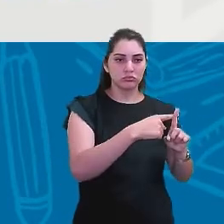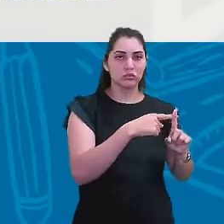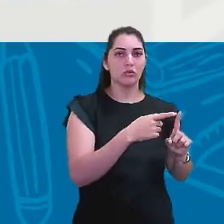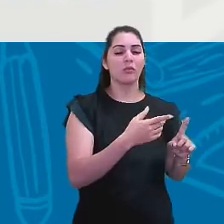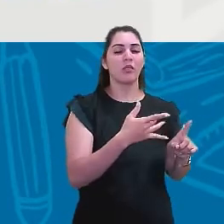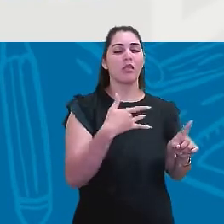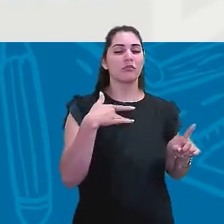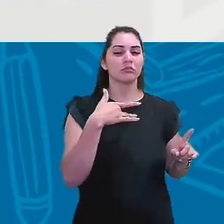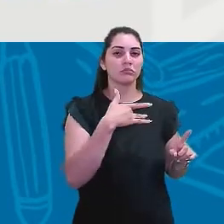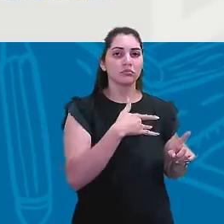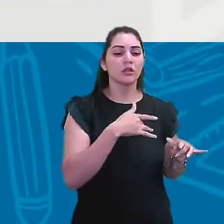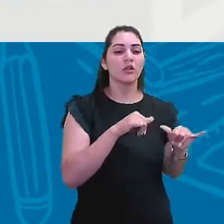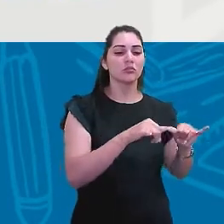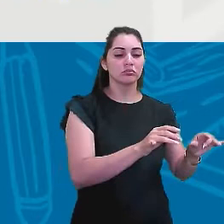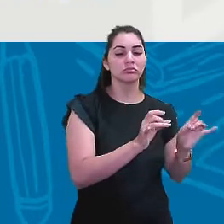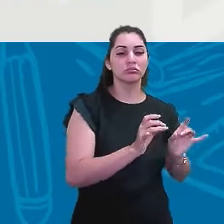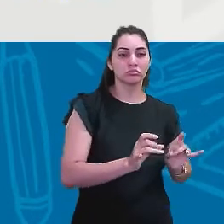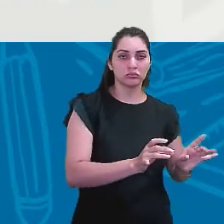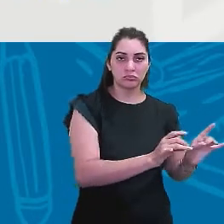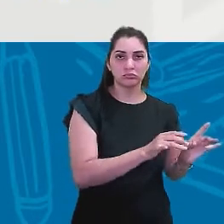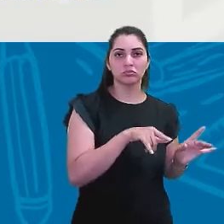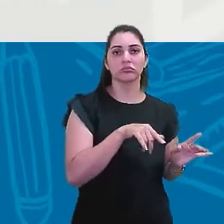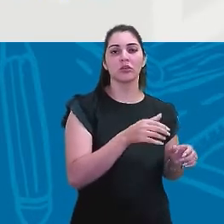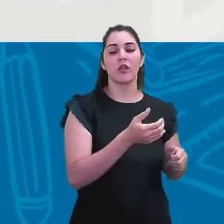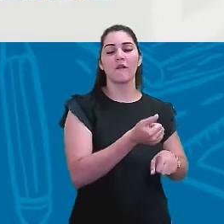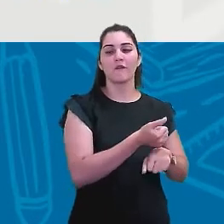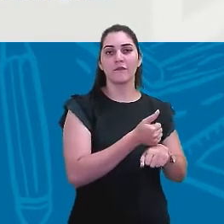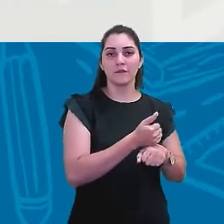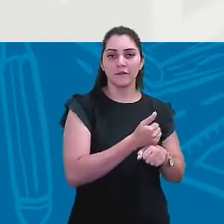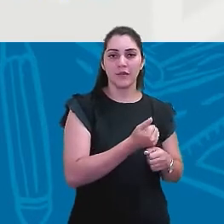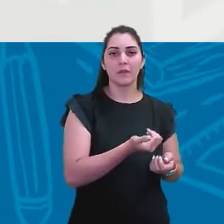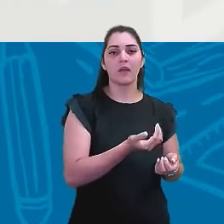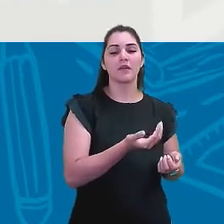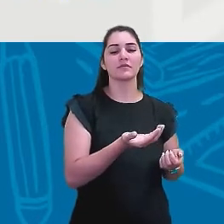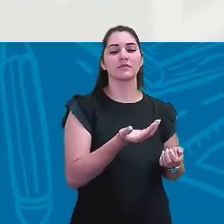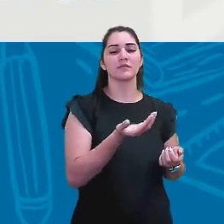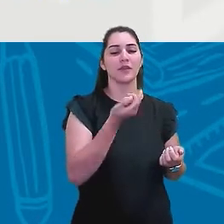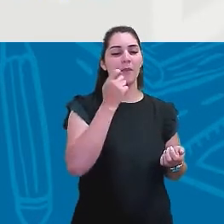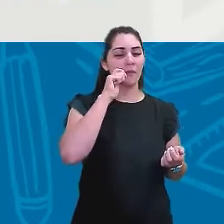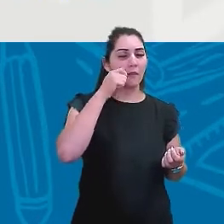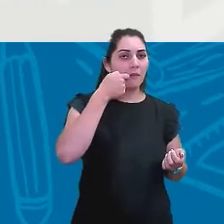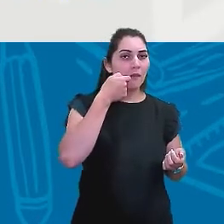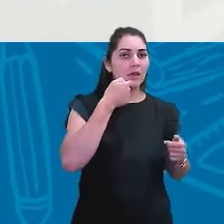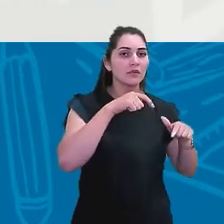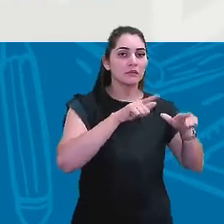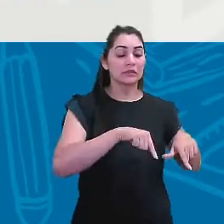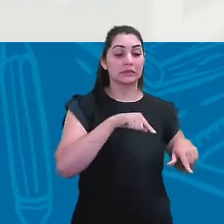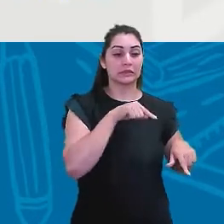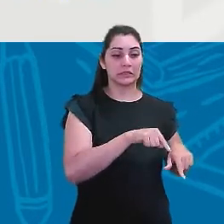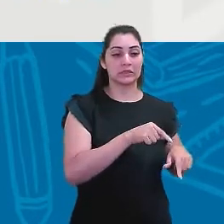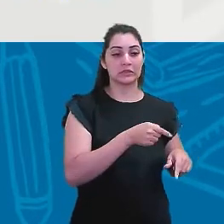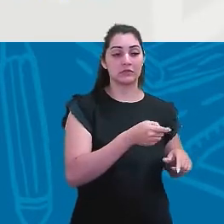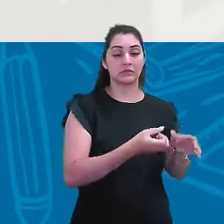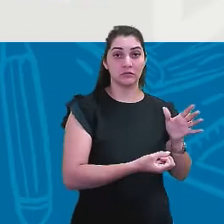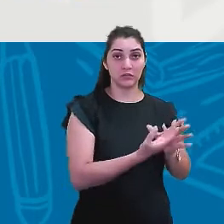saúde, comércio, né? Farmácia, padaria. Então, aí, nessa, você vai criando essa área, e dentro